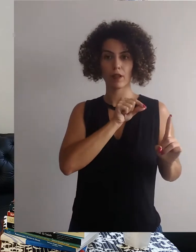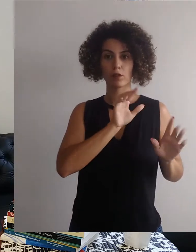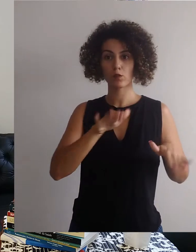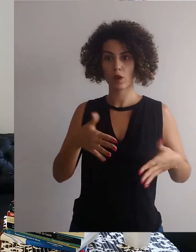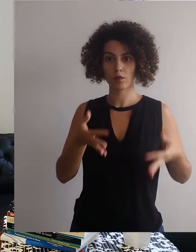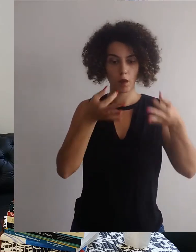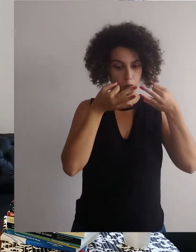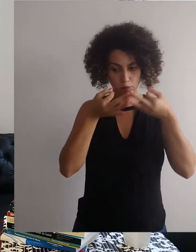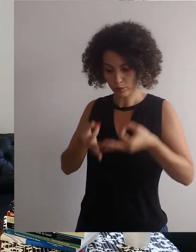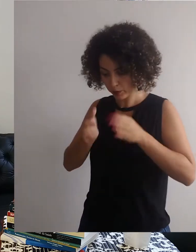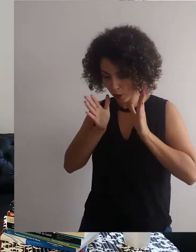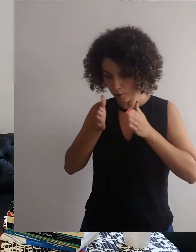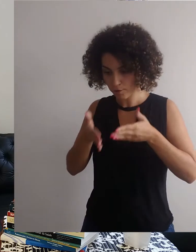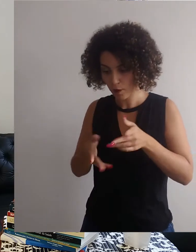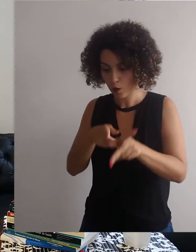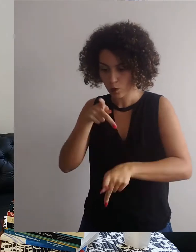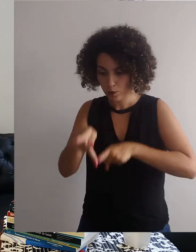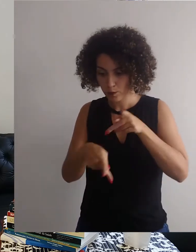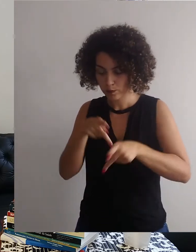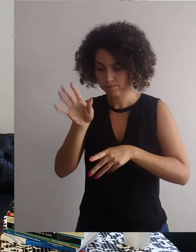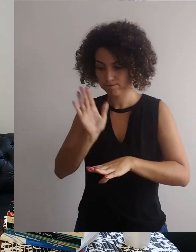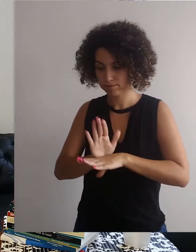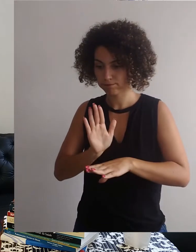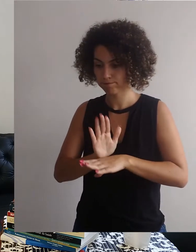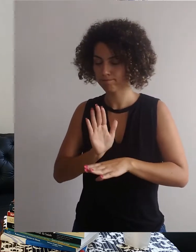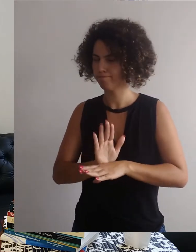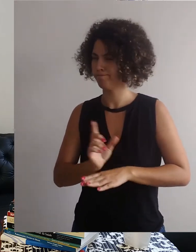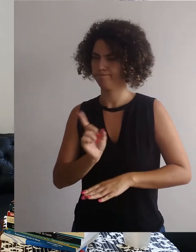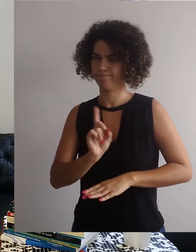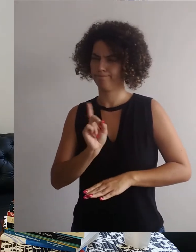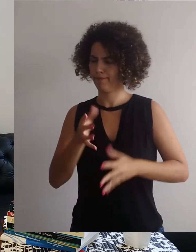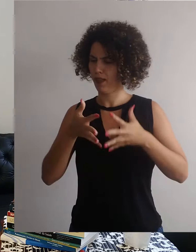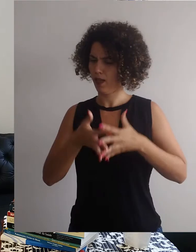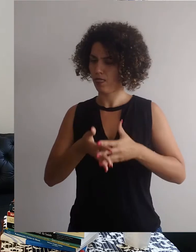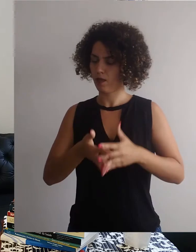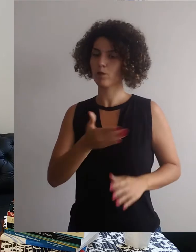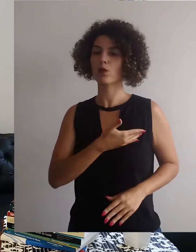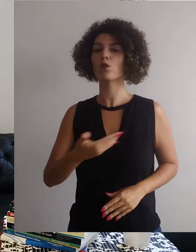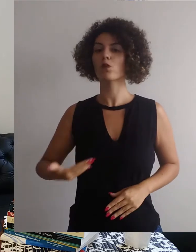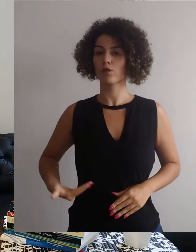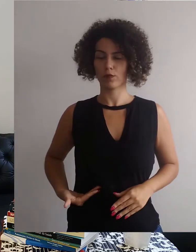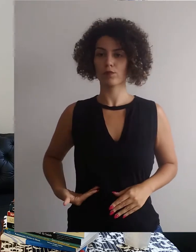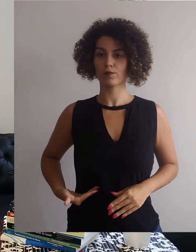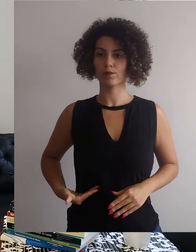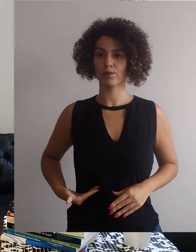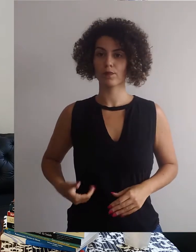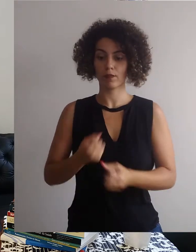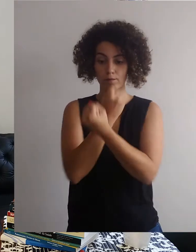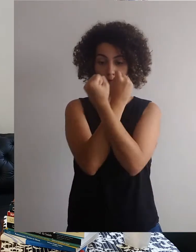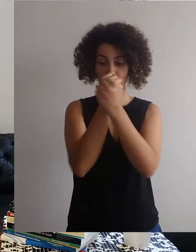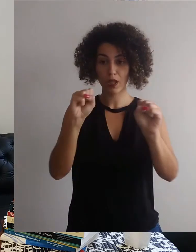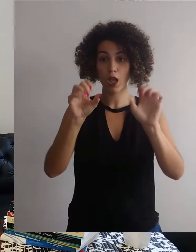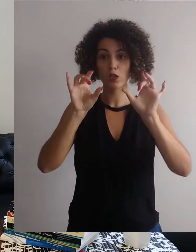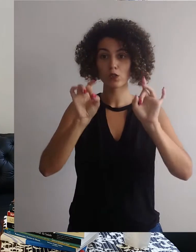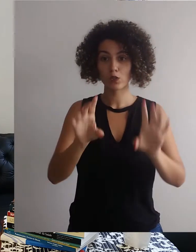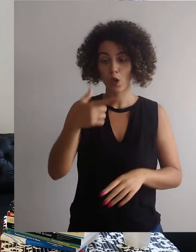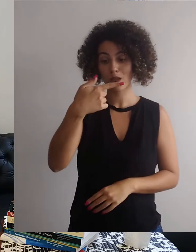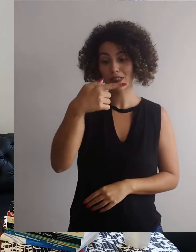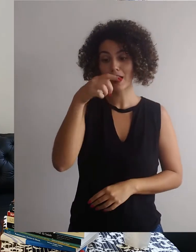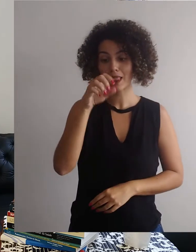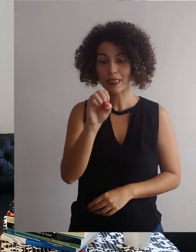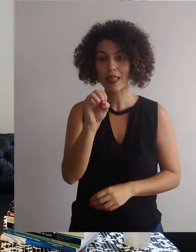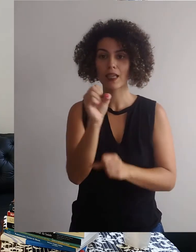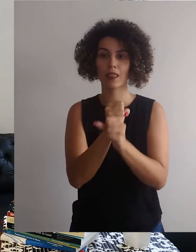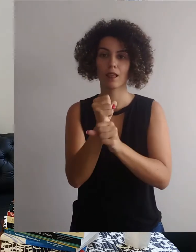sendo que medidas populares e destinadas às massas eram vistas frequentemente como uma ameaça à ordem civil. Com menos de